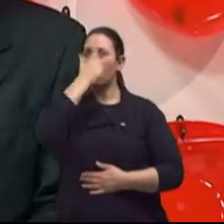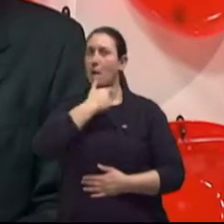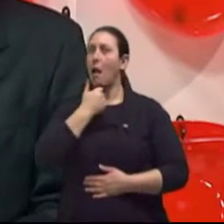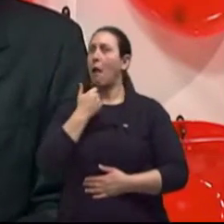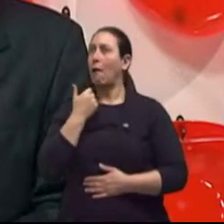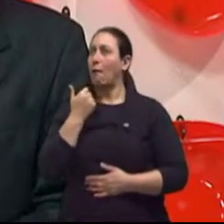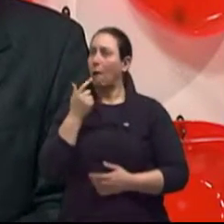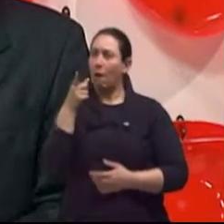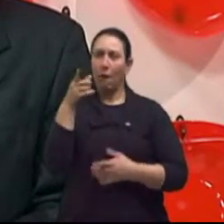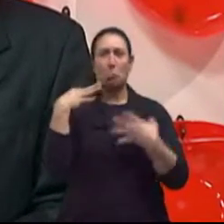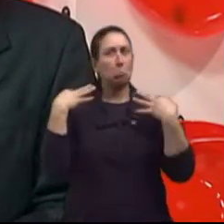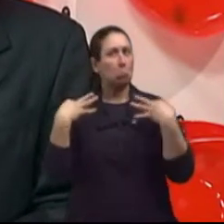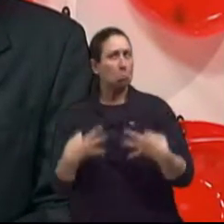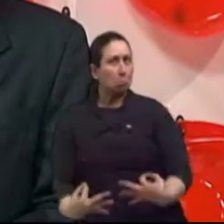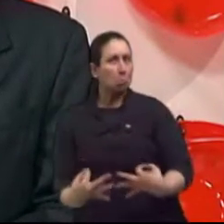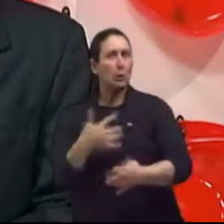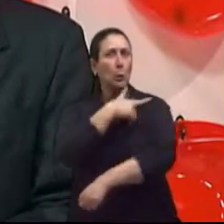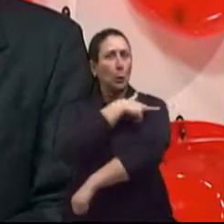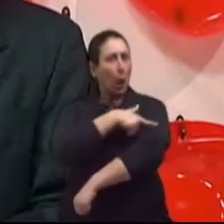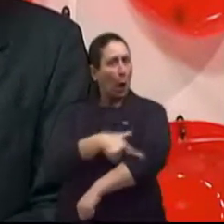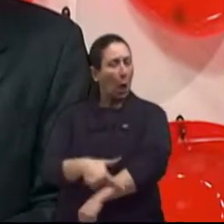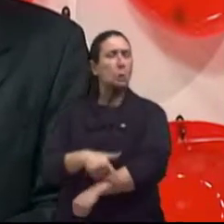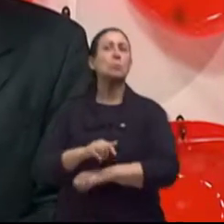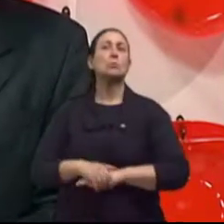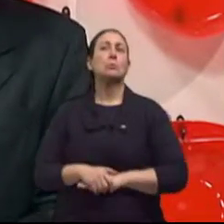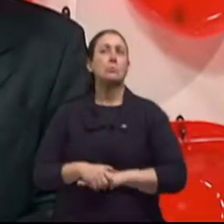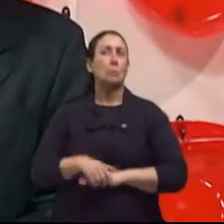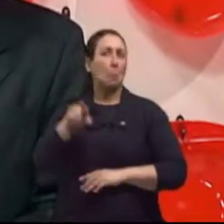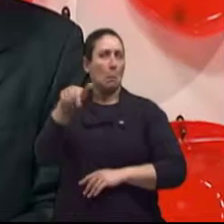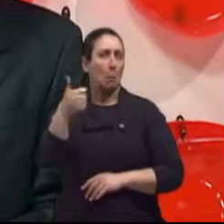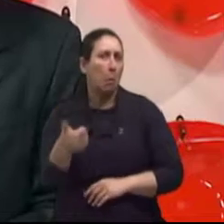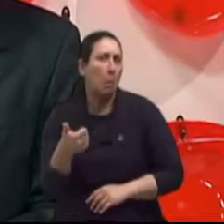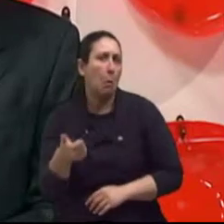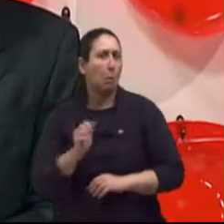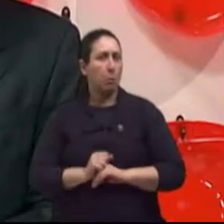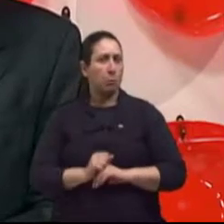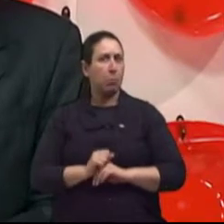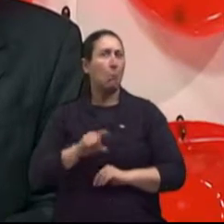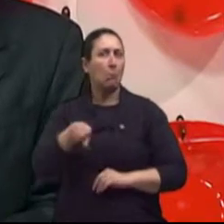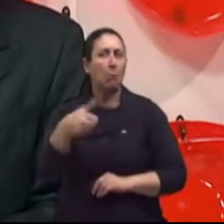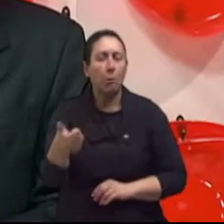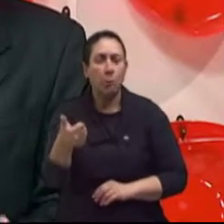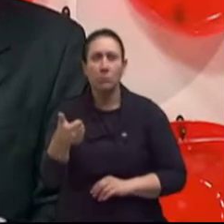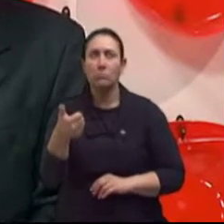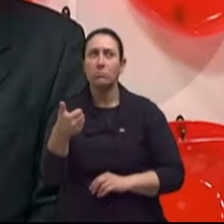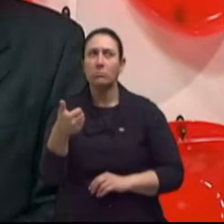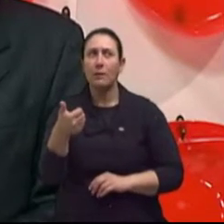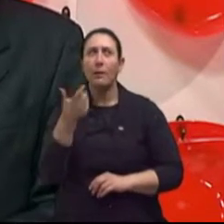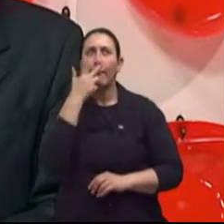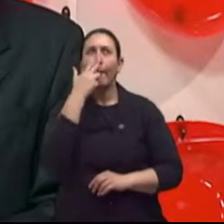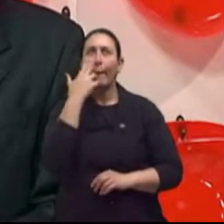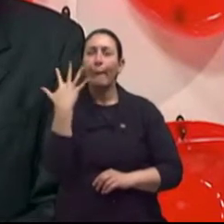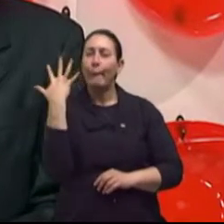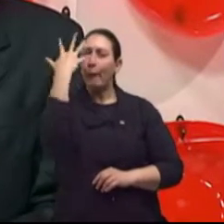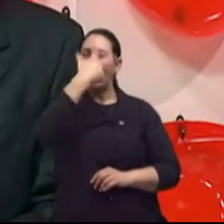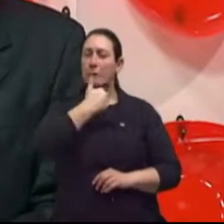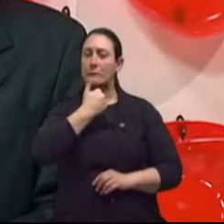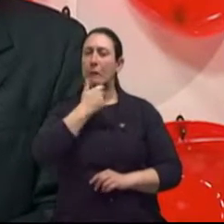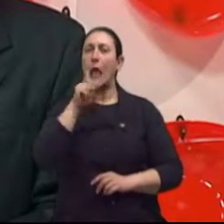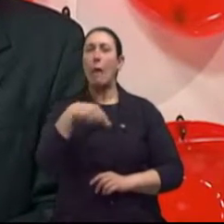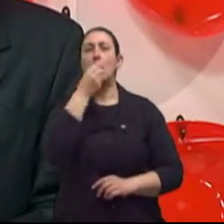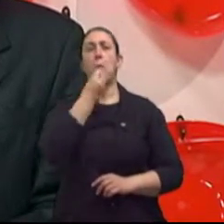atos, boas ações, é a mesma coisa, né? Então beleza e bom.